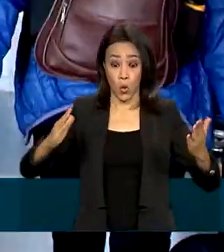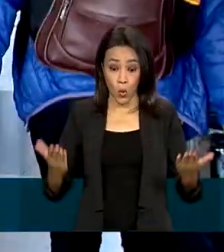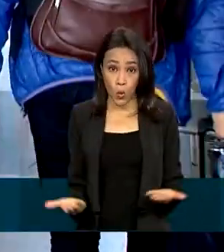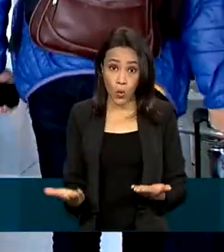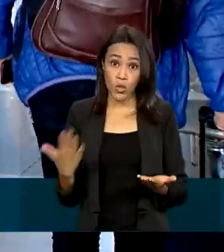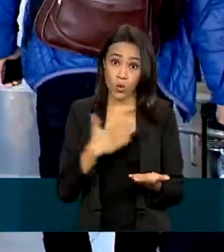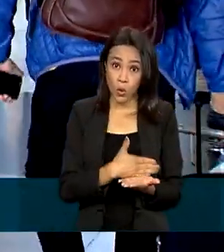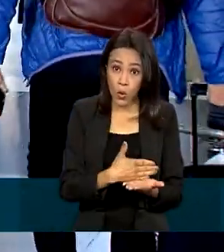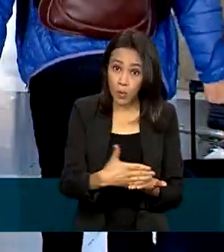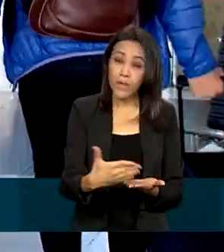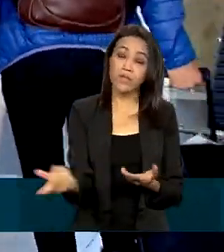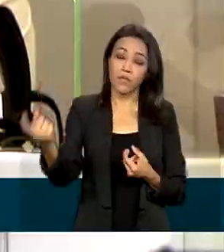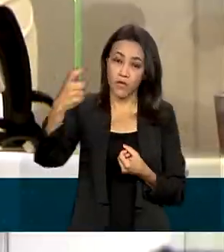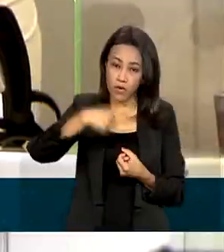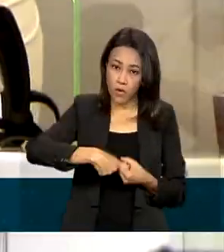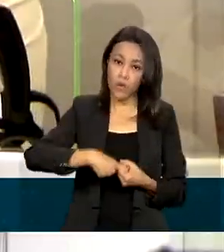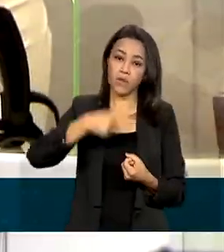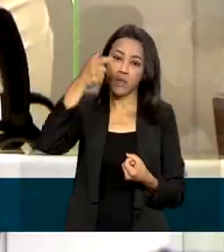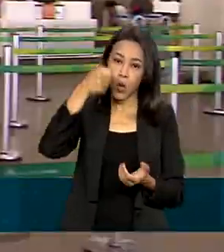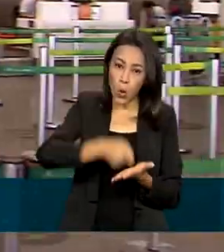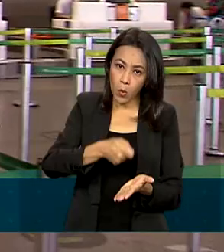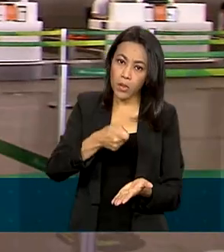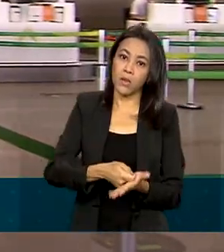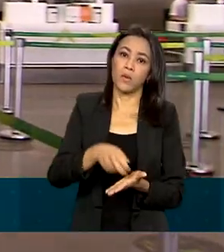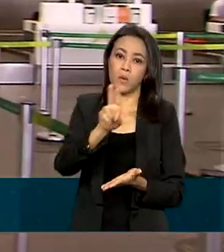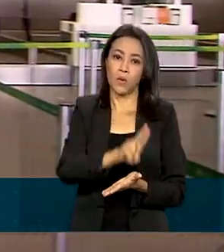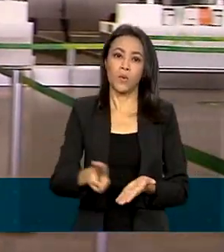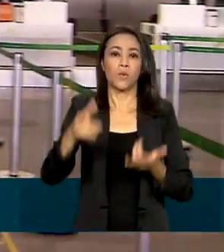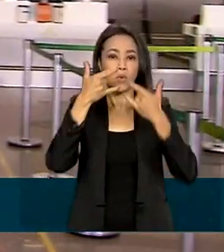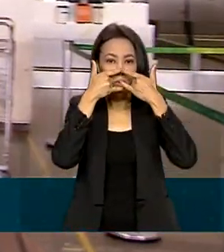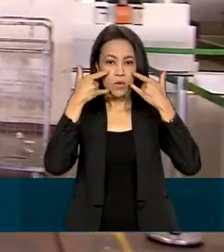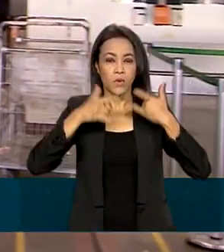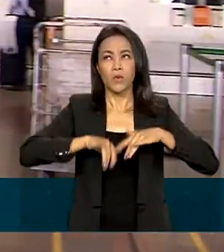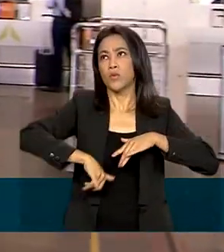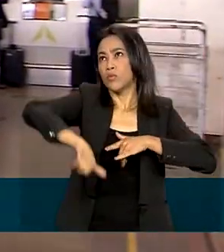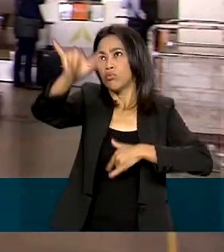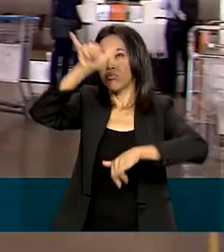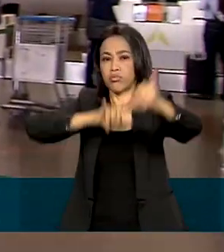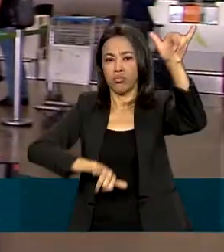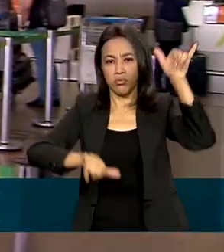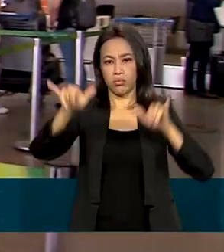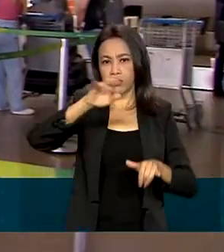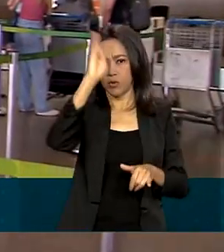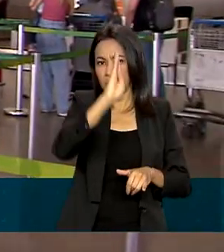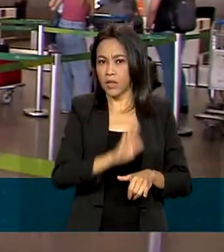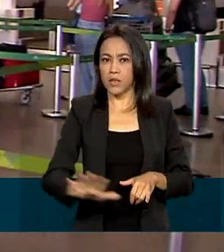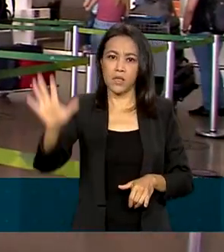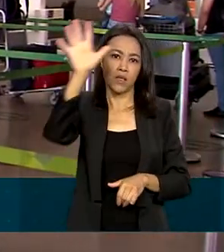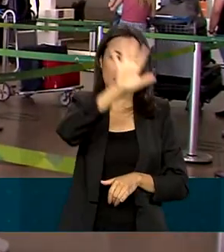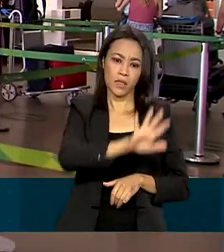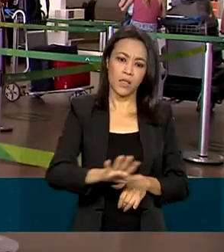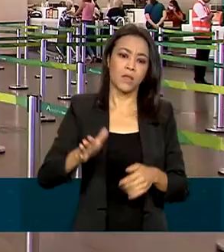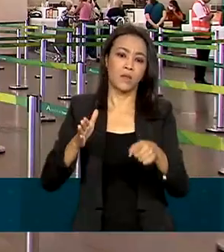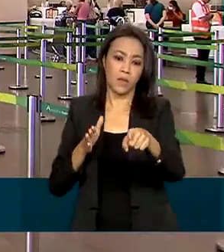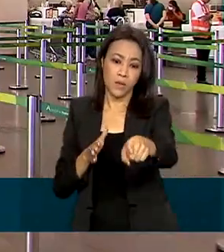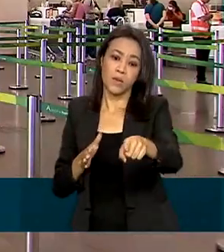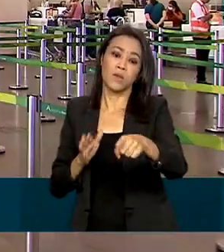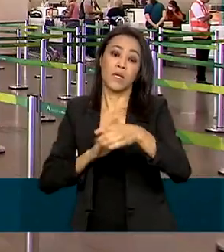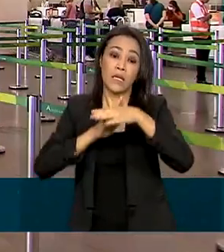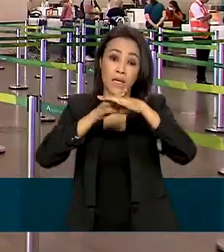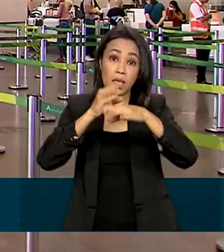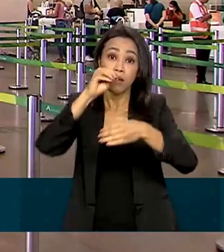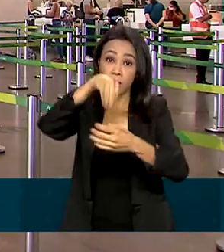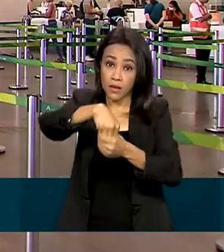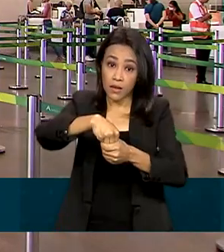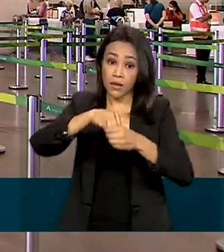o uso de máscaras volta a ser obrigatório em todos os aeroportos do país. Isso vale ali pro saguão e também dentro da